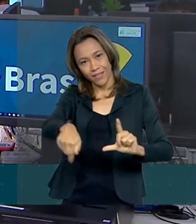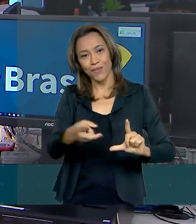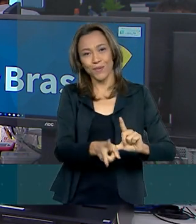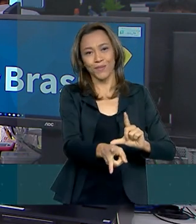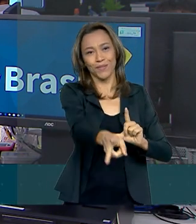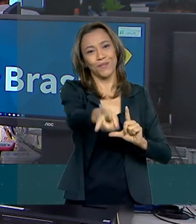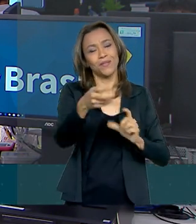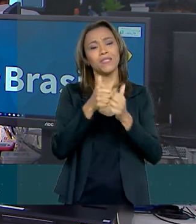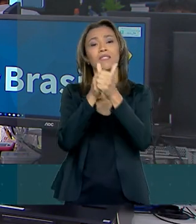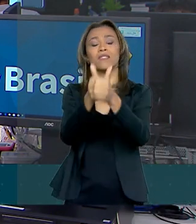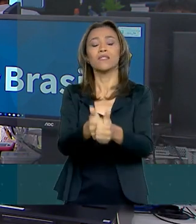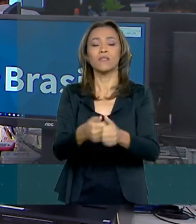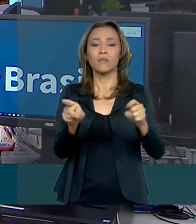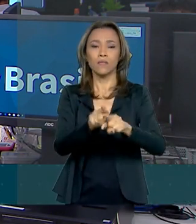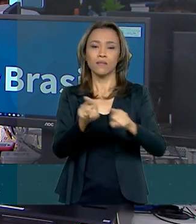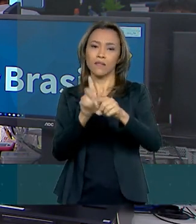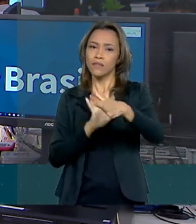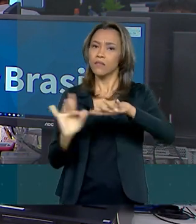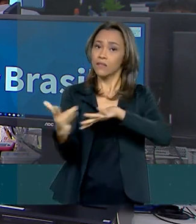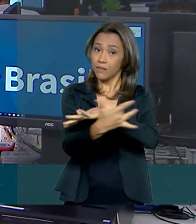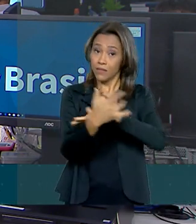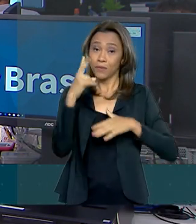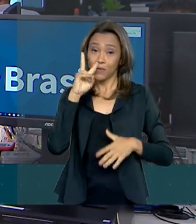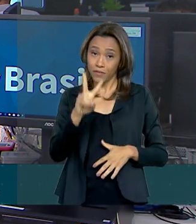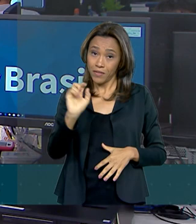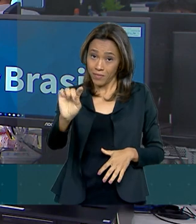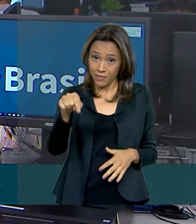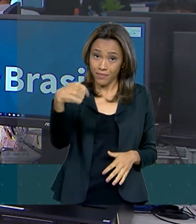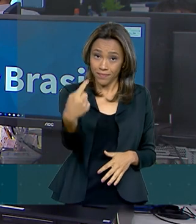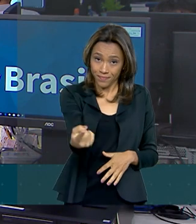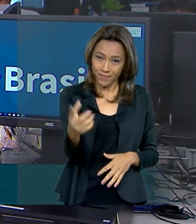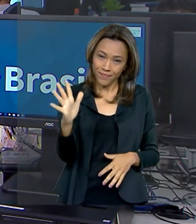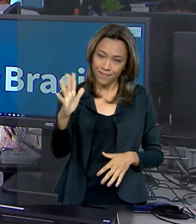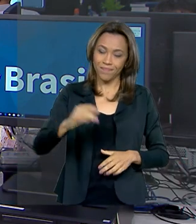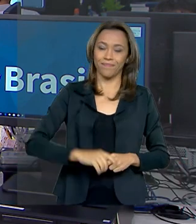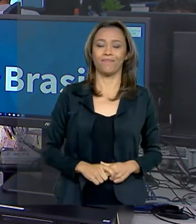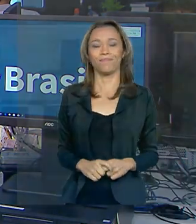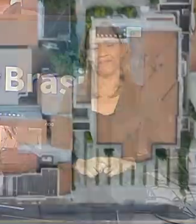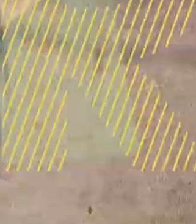Continue nos seguindo também pelas redes sociais. Nos vemos na próxima edição. Até lá.